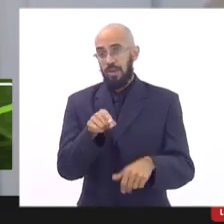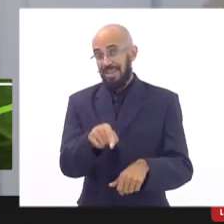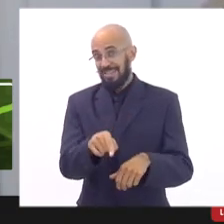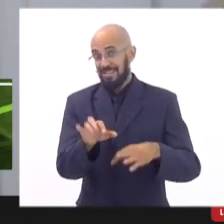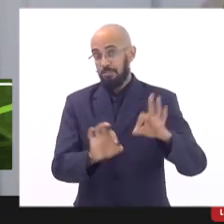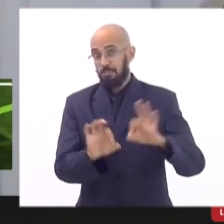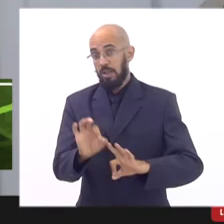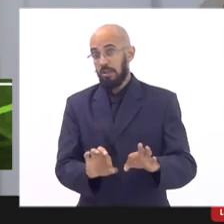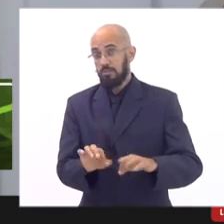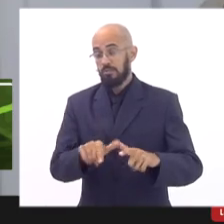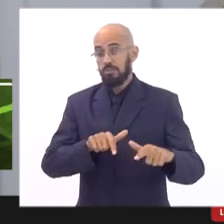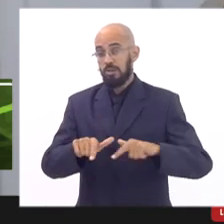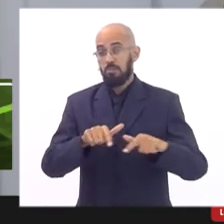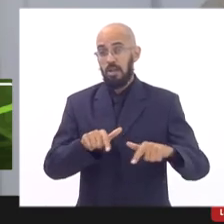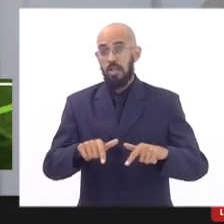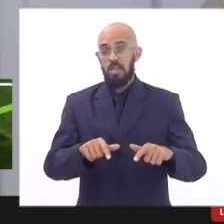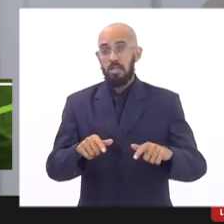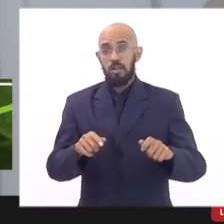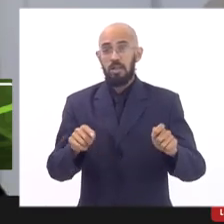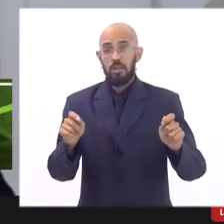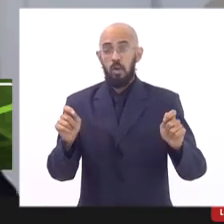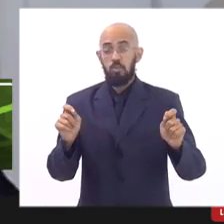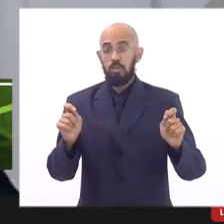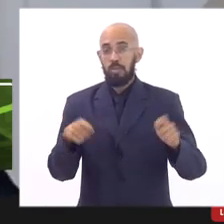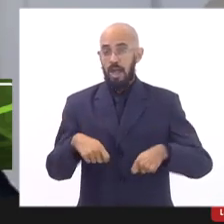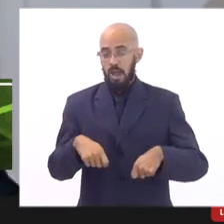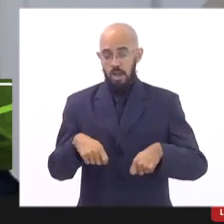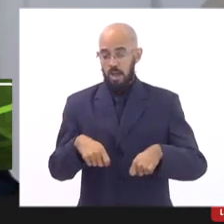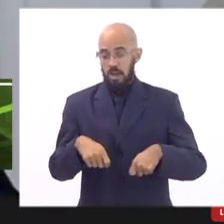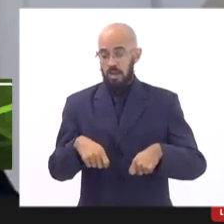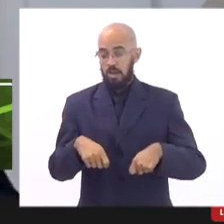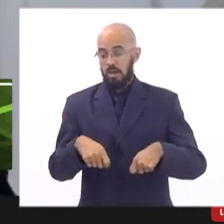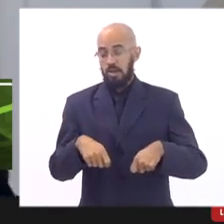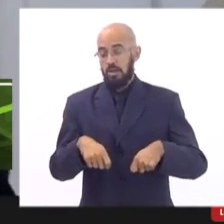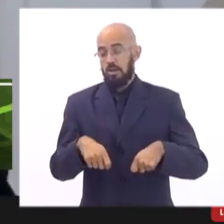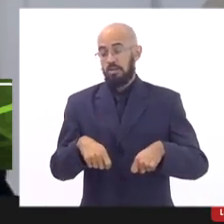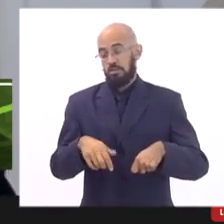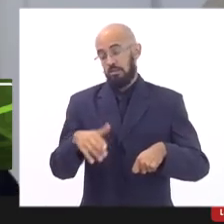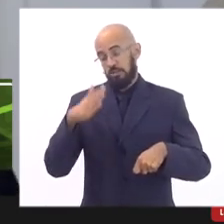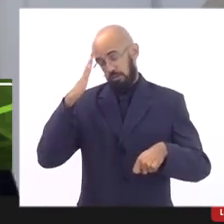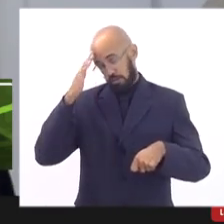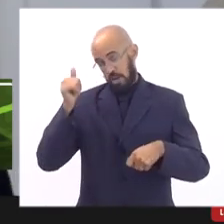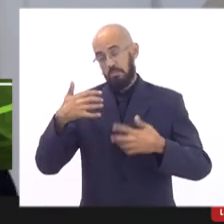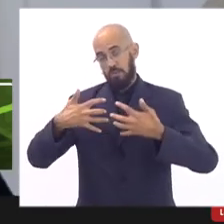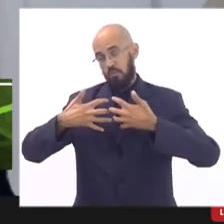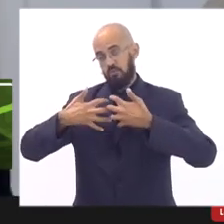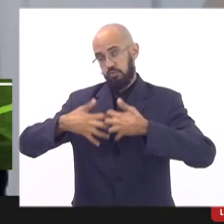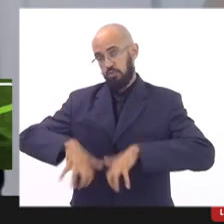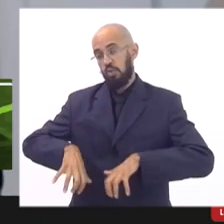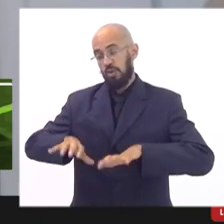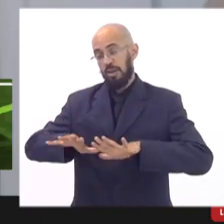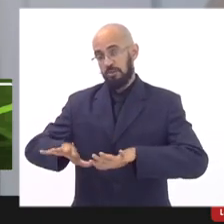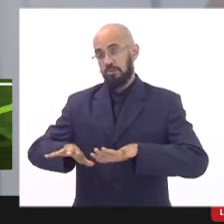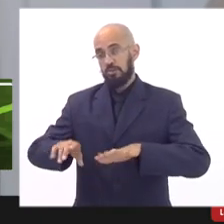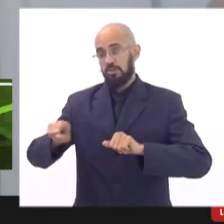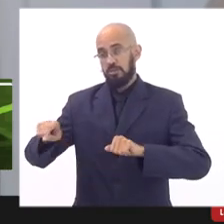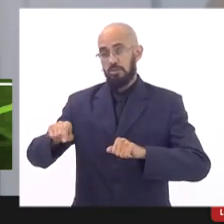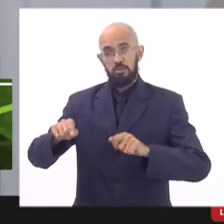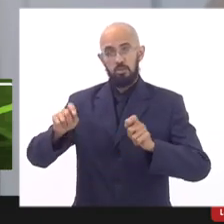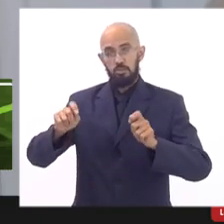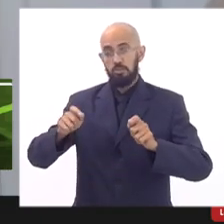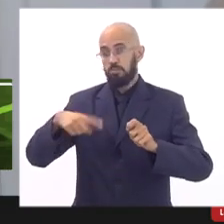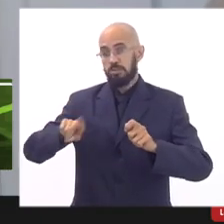trabalho ele não tem possibilidade eu acho que a gente sabe como é que funciona esse processo de plano de trabalho de serem ajustados